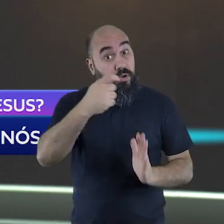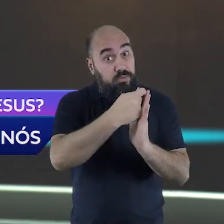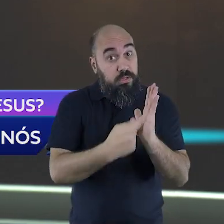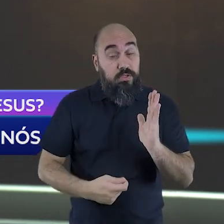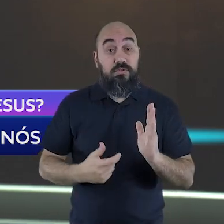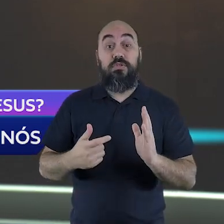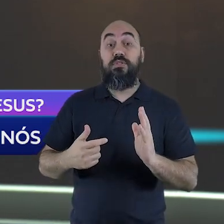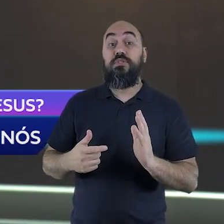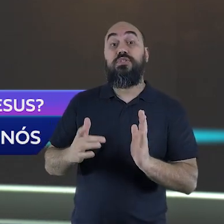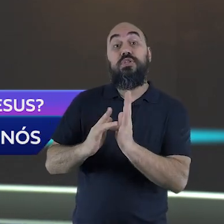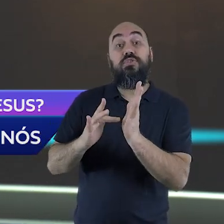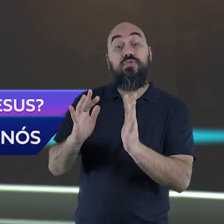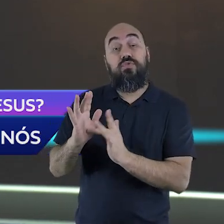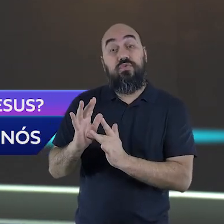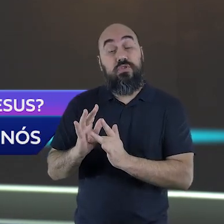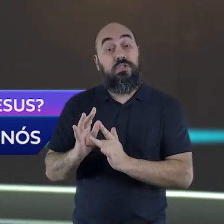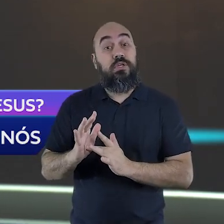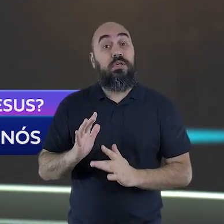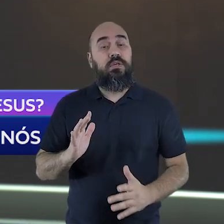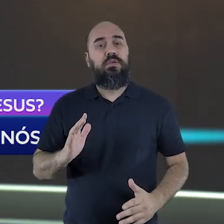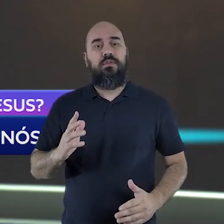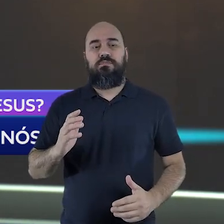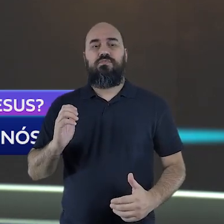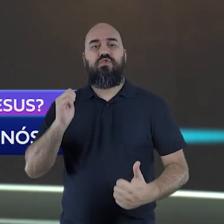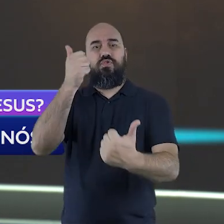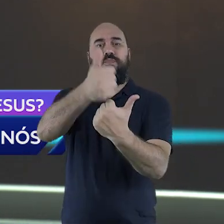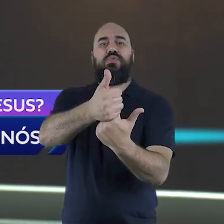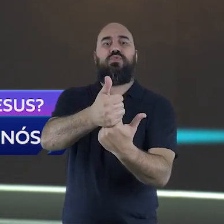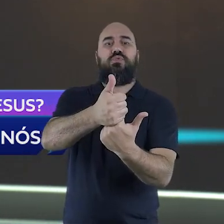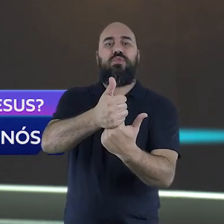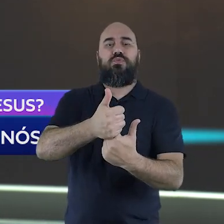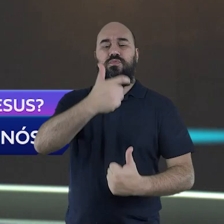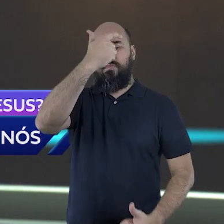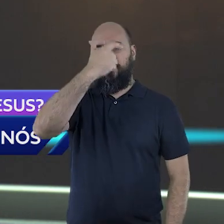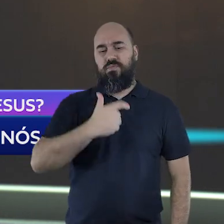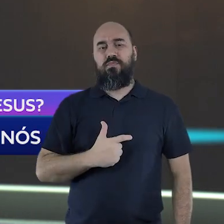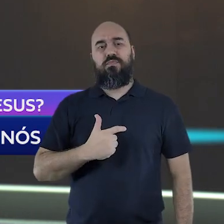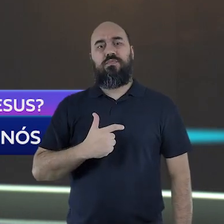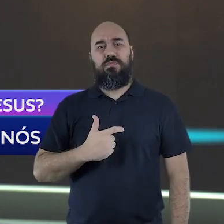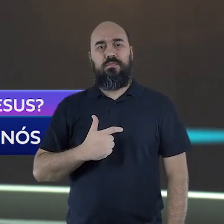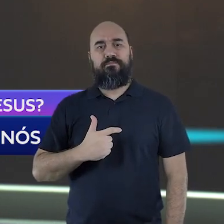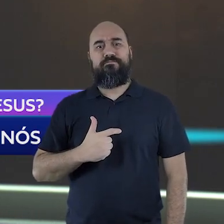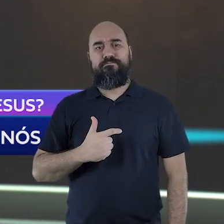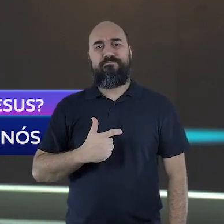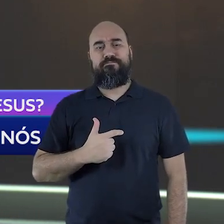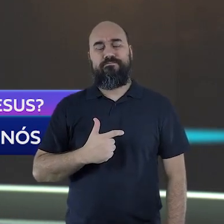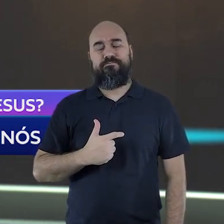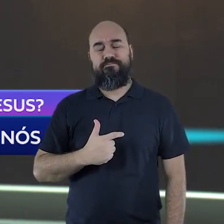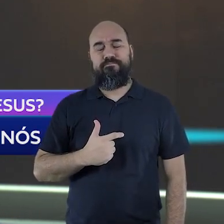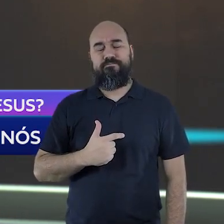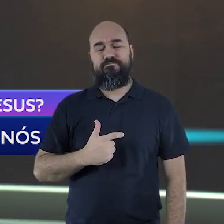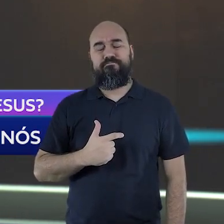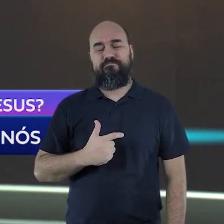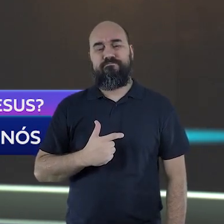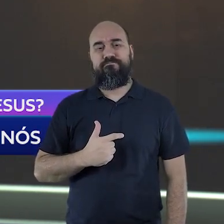da maldição da lei, fazendo-se Ele próprio maldição em nosso lugar.